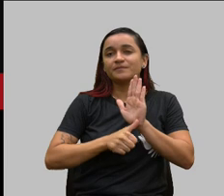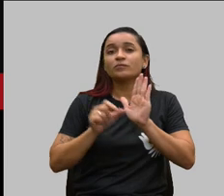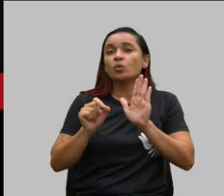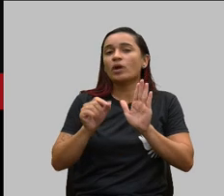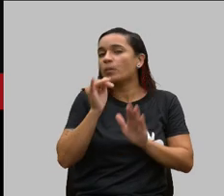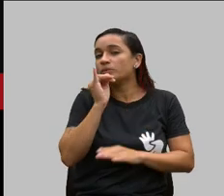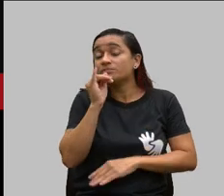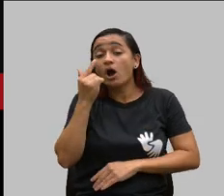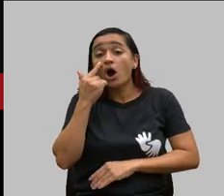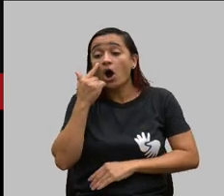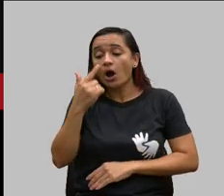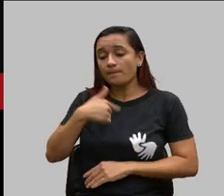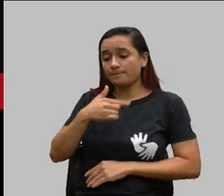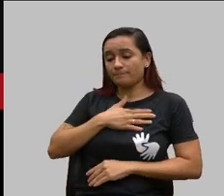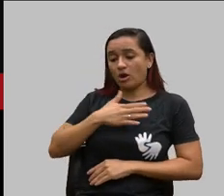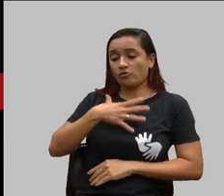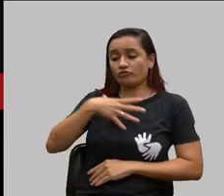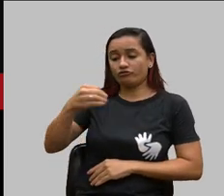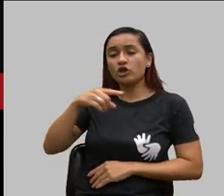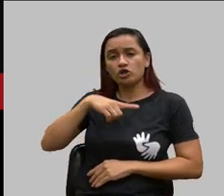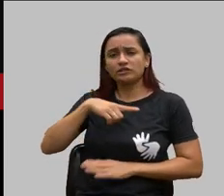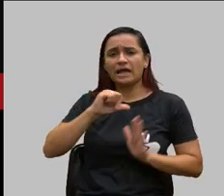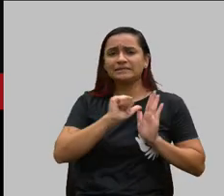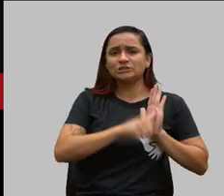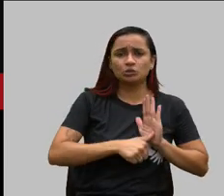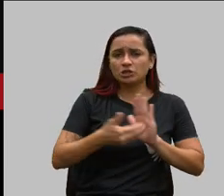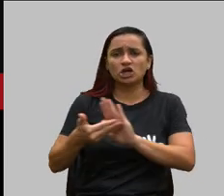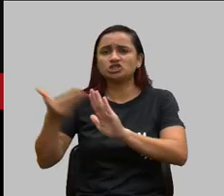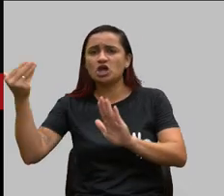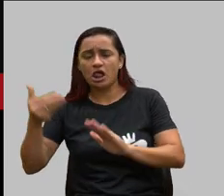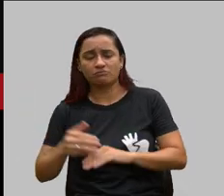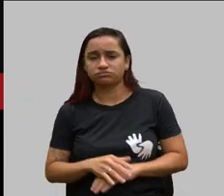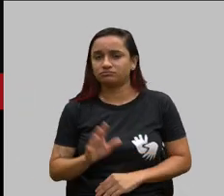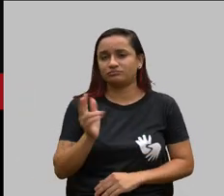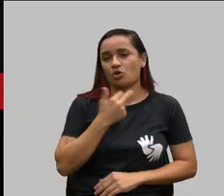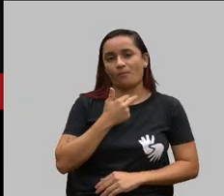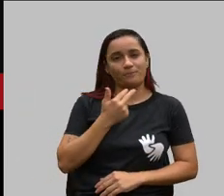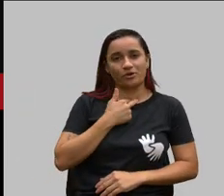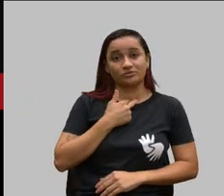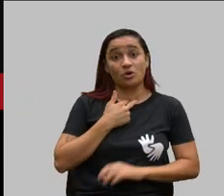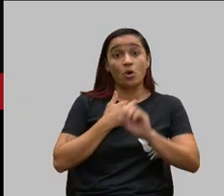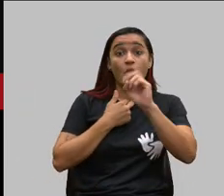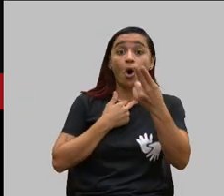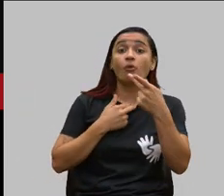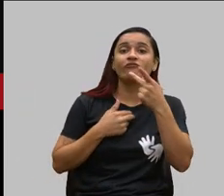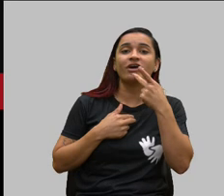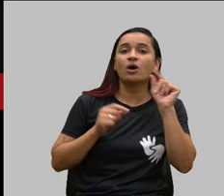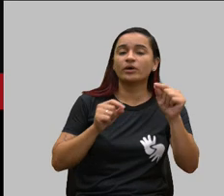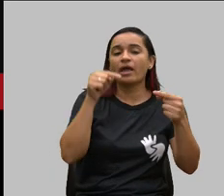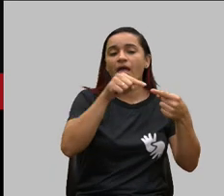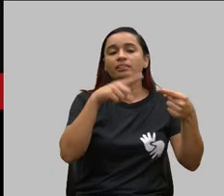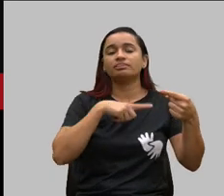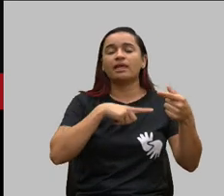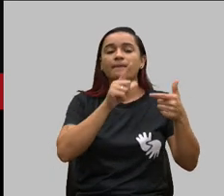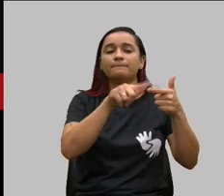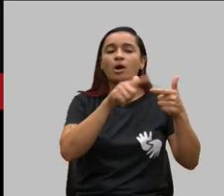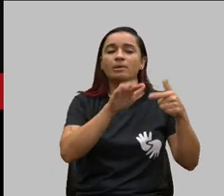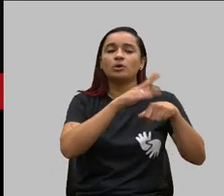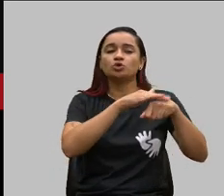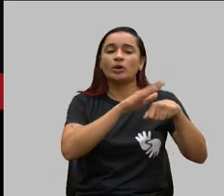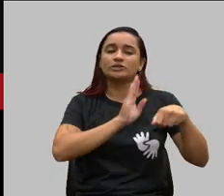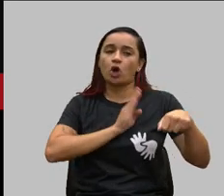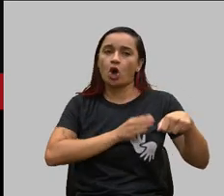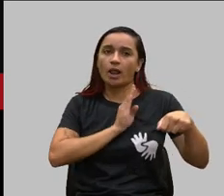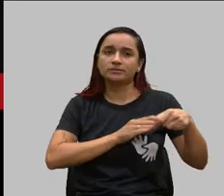filho eu chego lá e falo ele tem síndrome de Down não posso ou eu vou dizer ele é cardiopata ele tem alguma condição